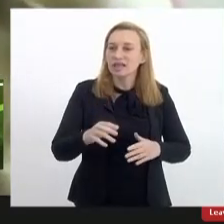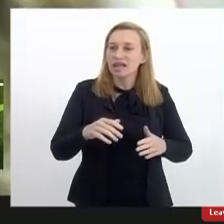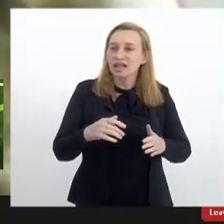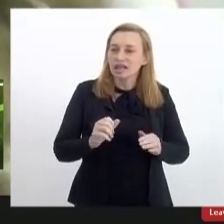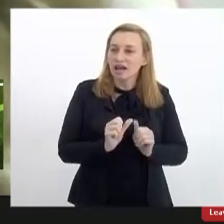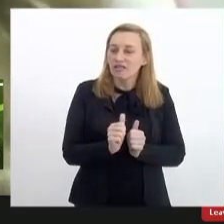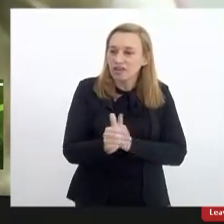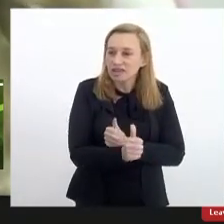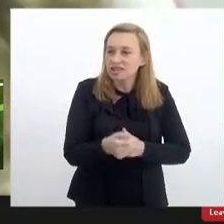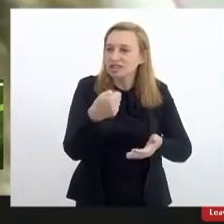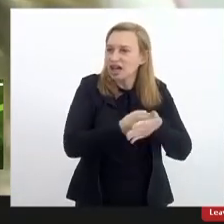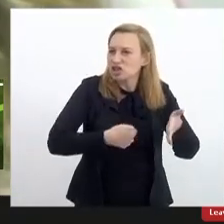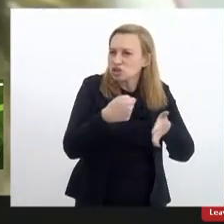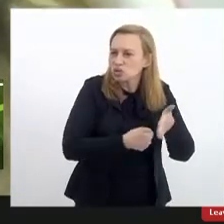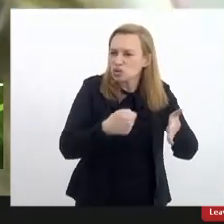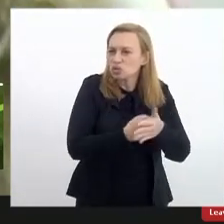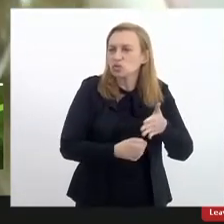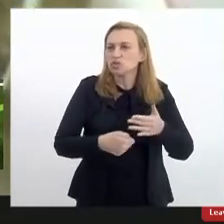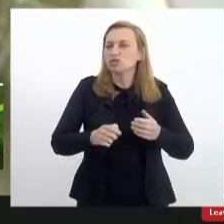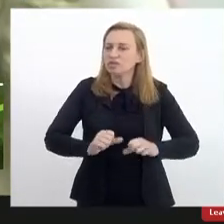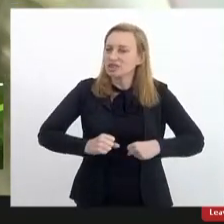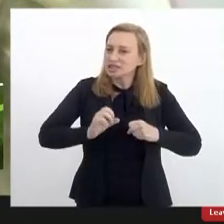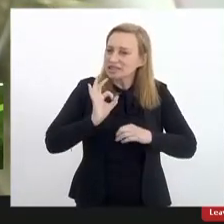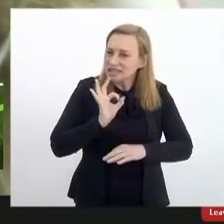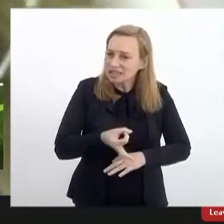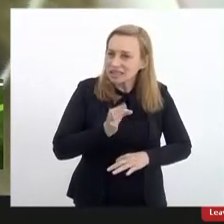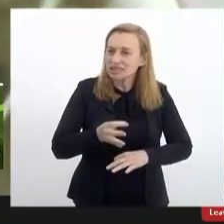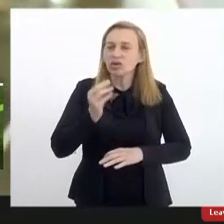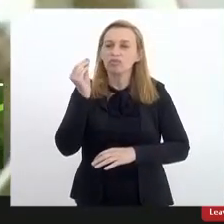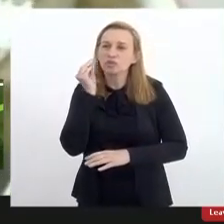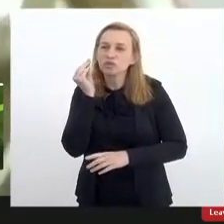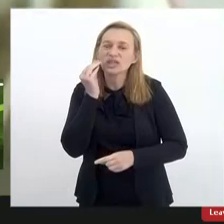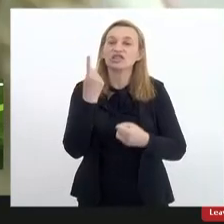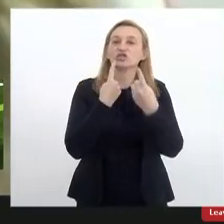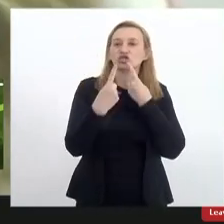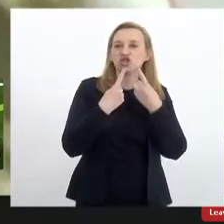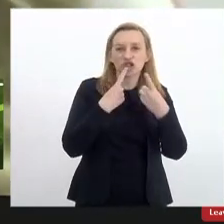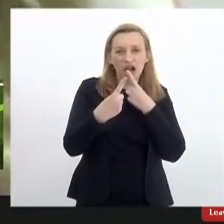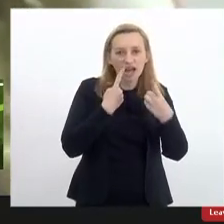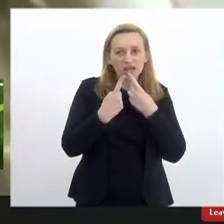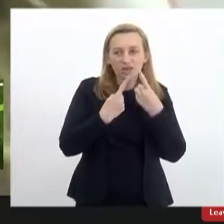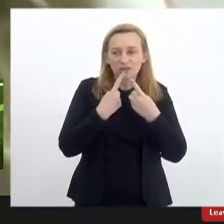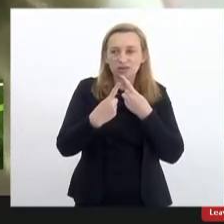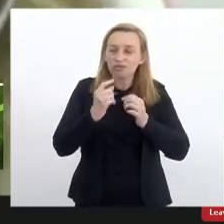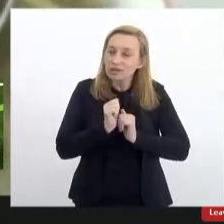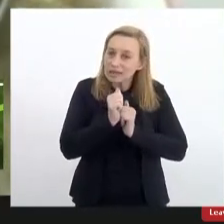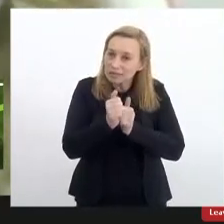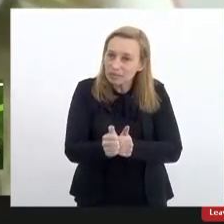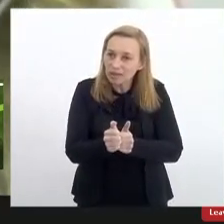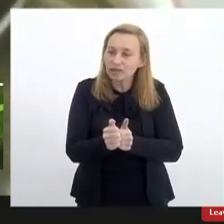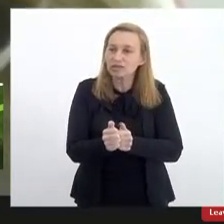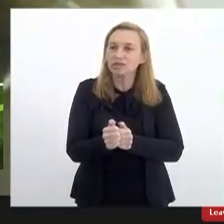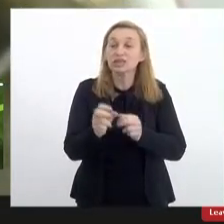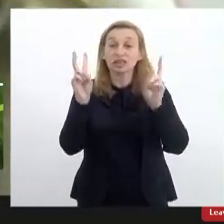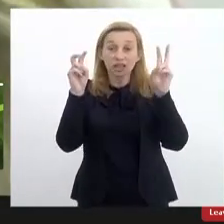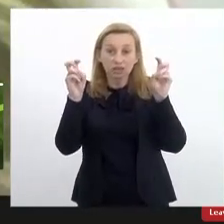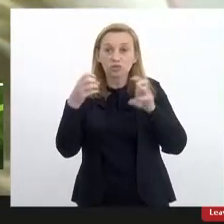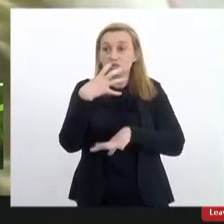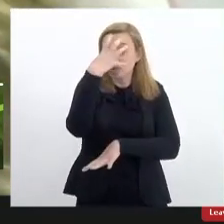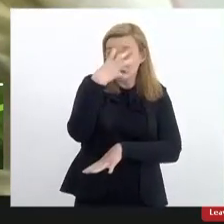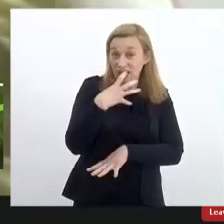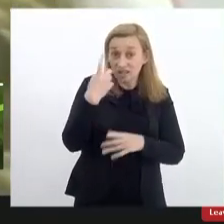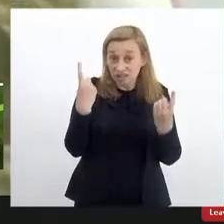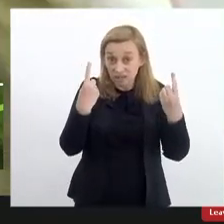trazendo aí com muita firmeza a oportunidade de diálogo, né? E do encaminhamento de questões tão sérias e